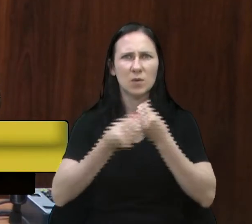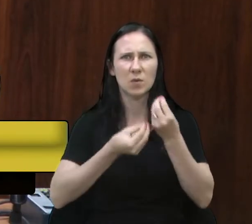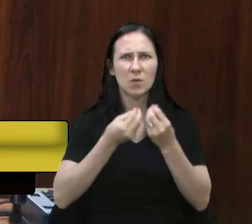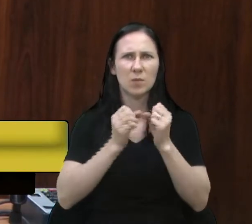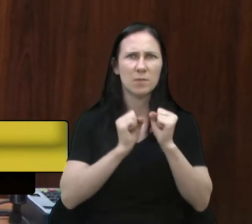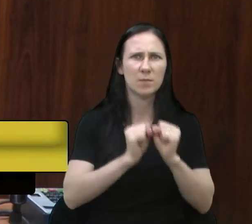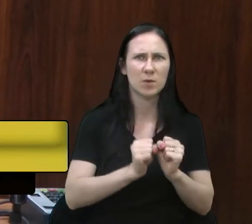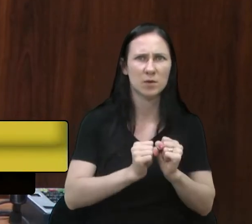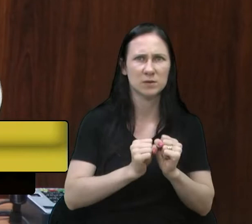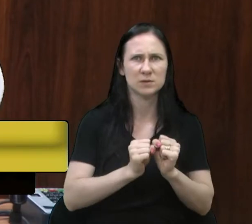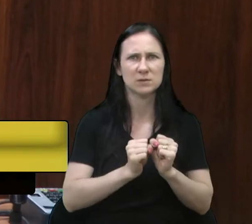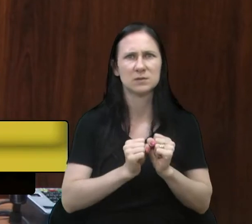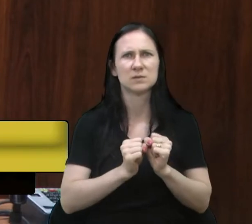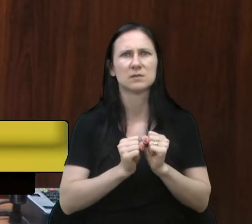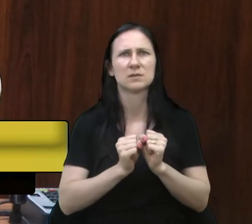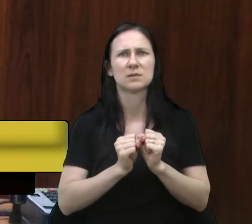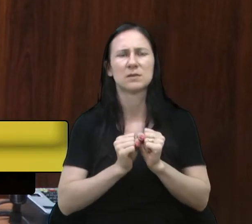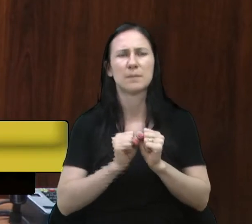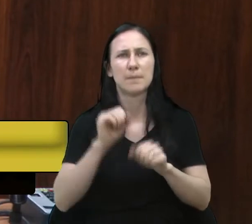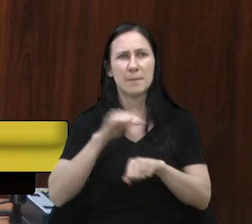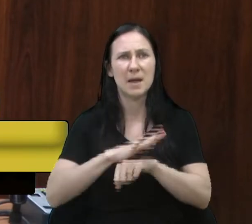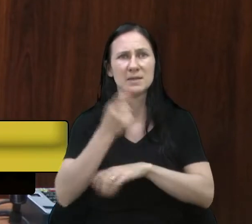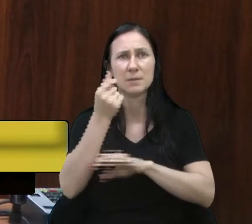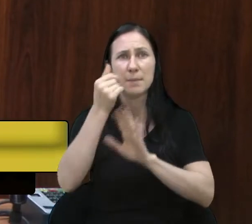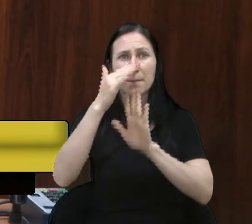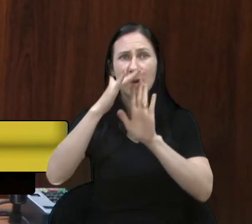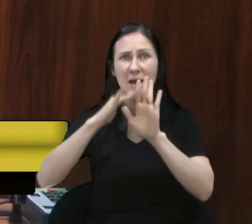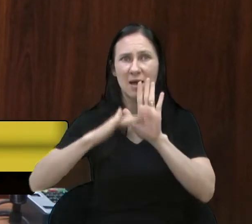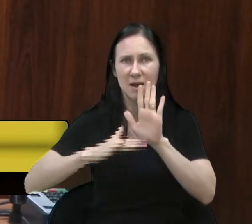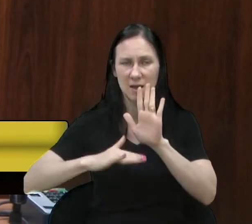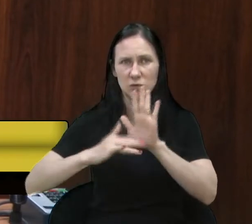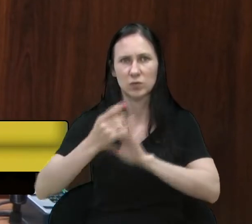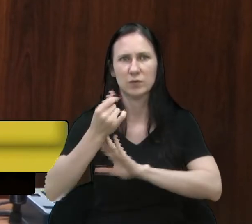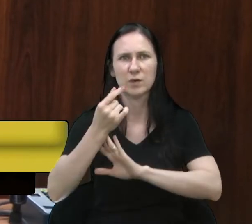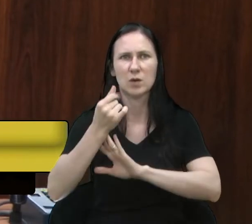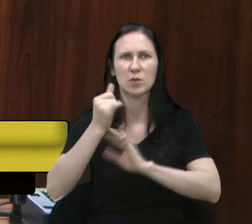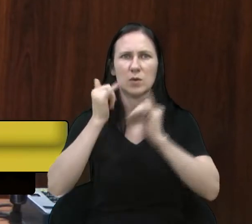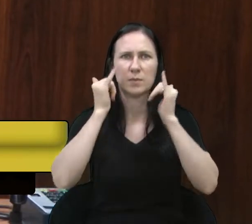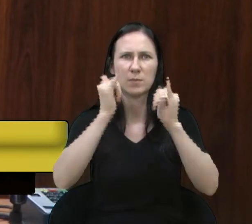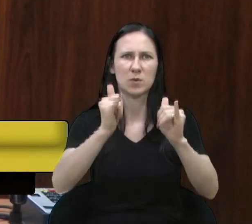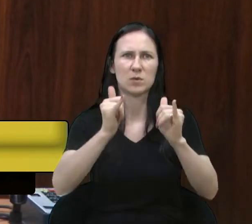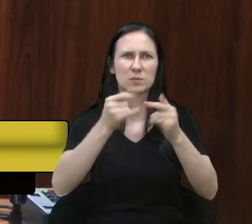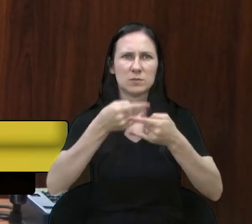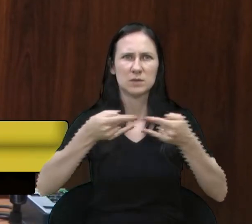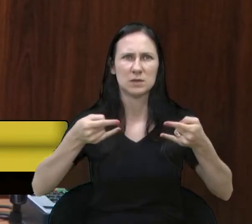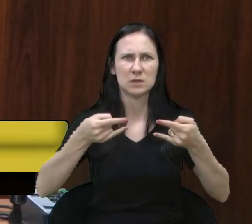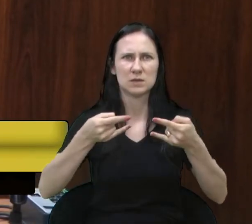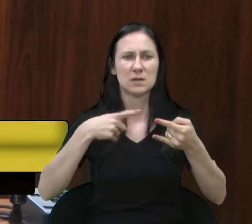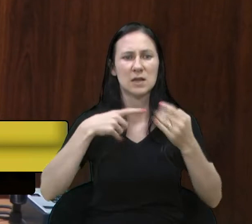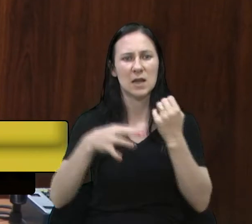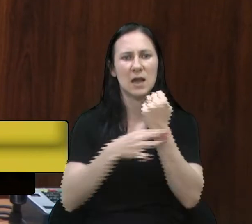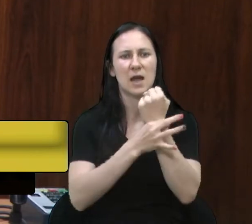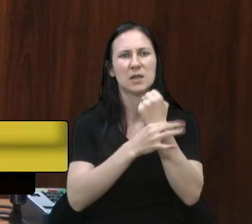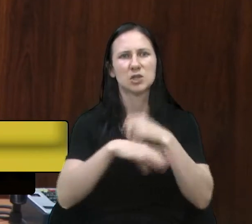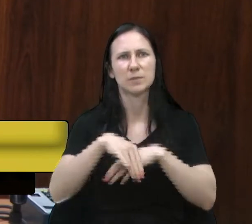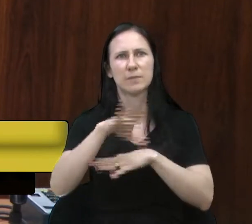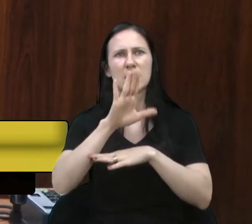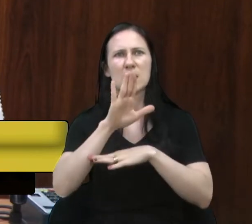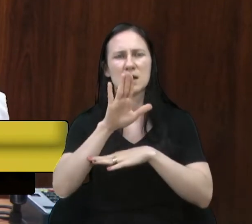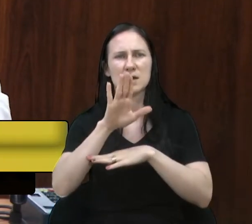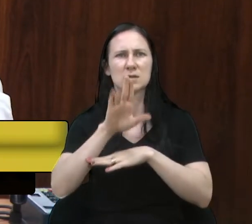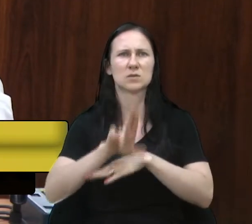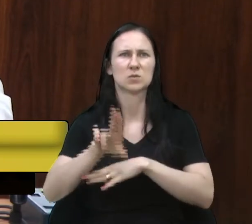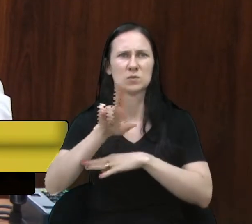baratear o preço da passagem para os usuários, garantindo que tenha mais usuários, para que a empresa tenha